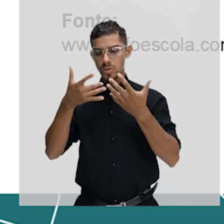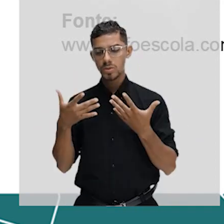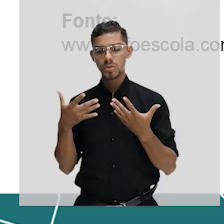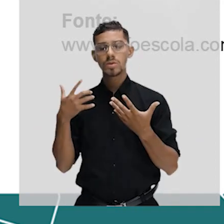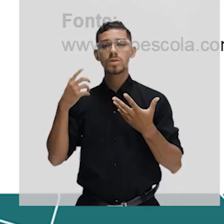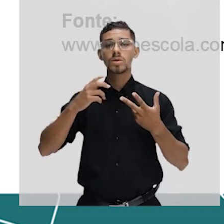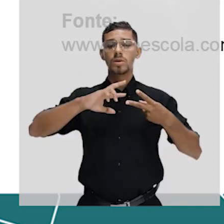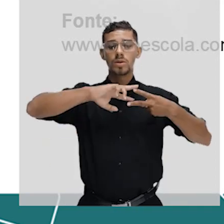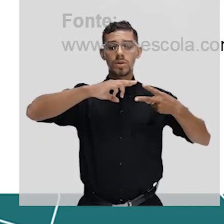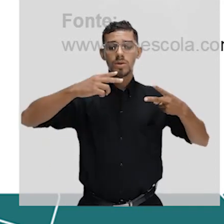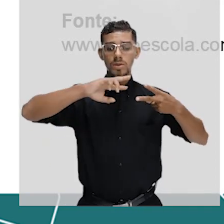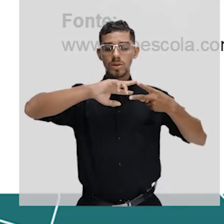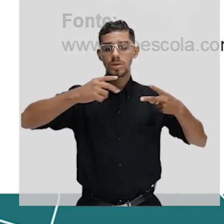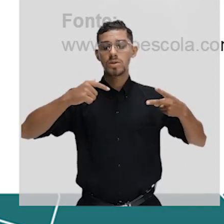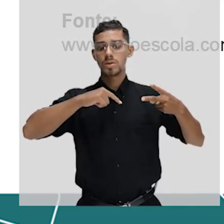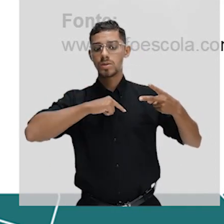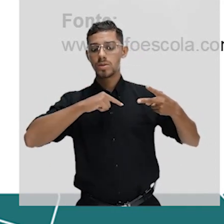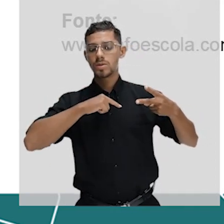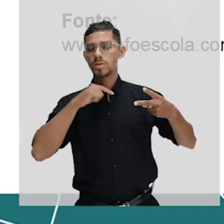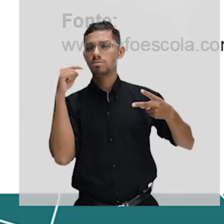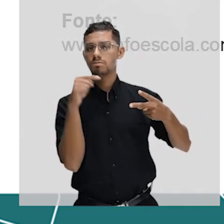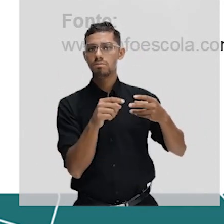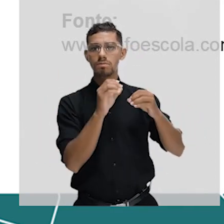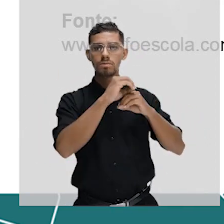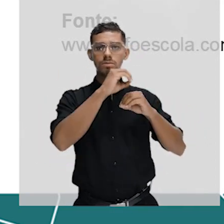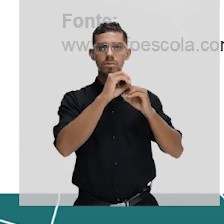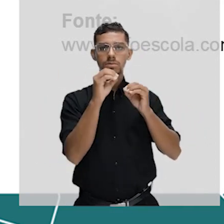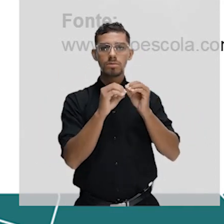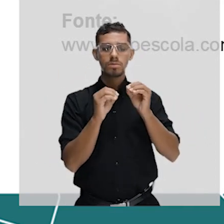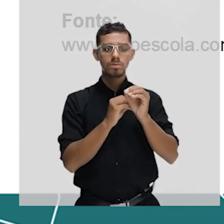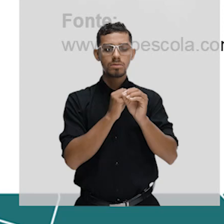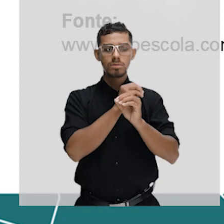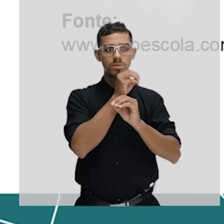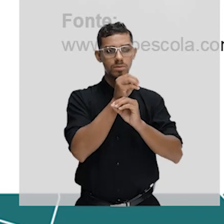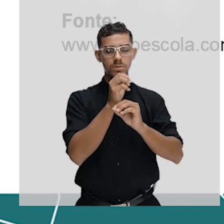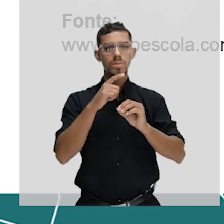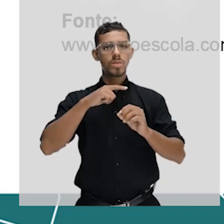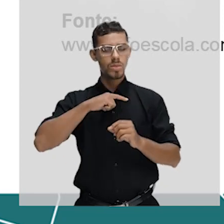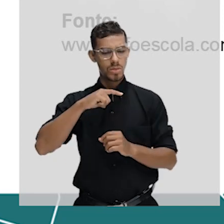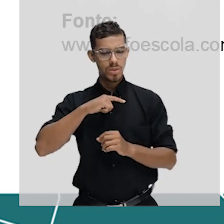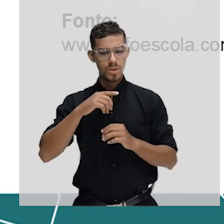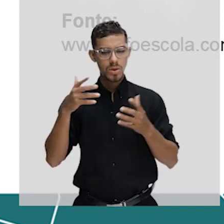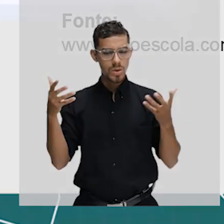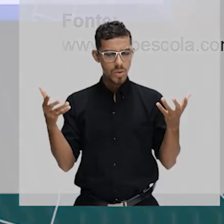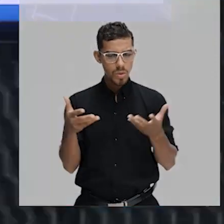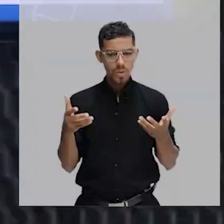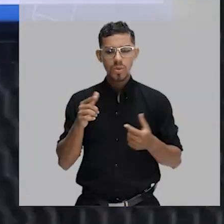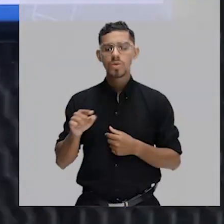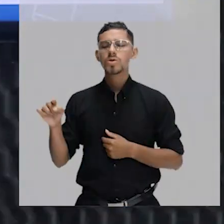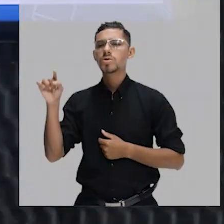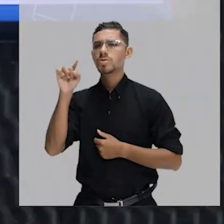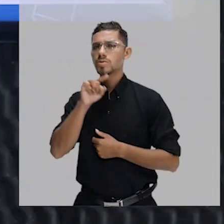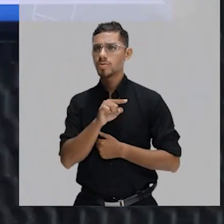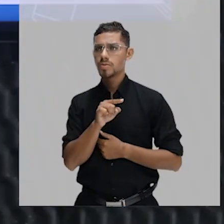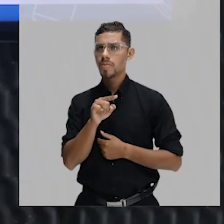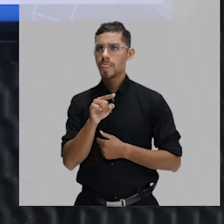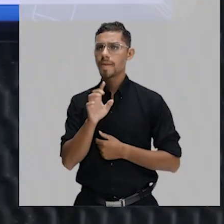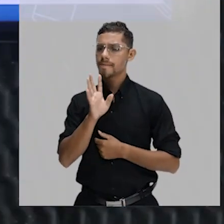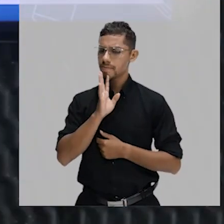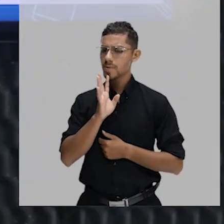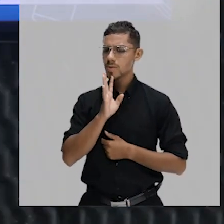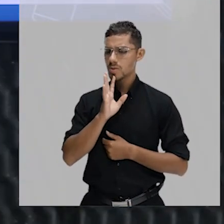que contém essas informações genéticas. Então a gente tem aqui a engenharia genética. Hoje todo mundo já ouviu falar no famoso